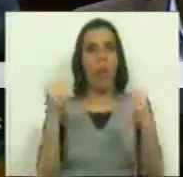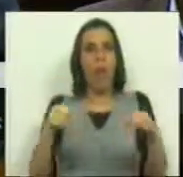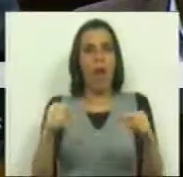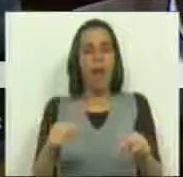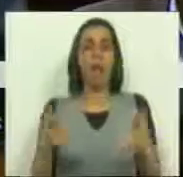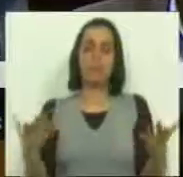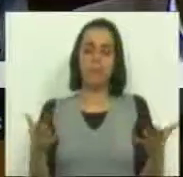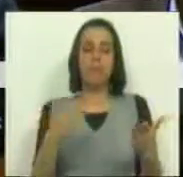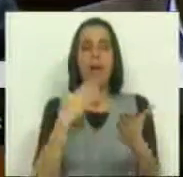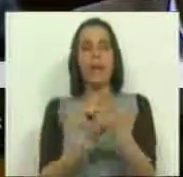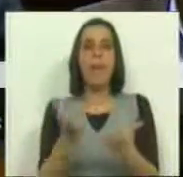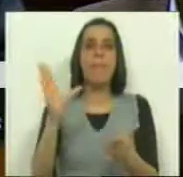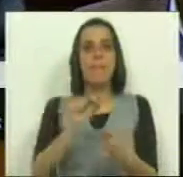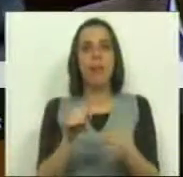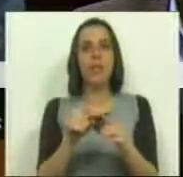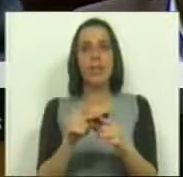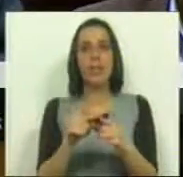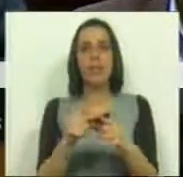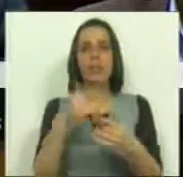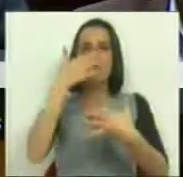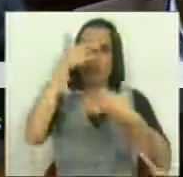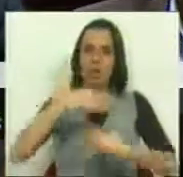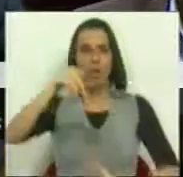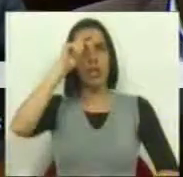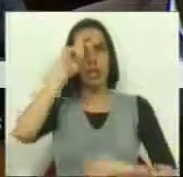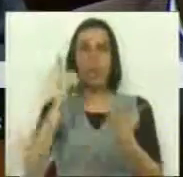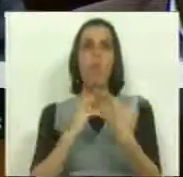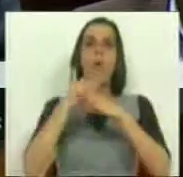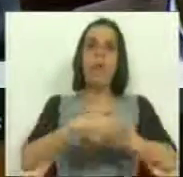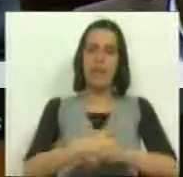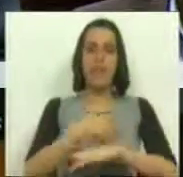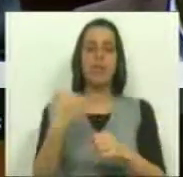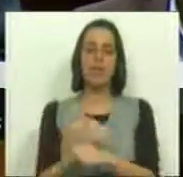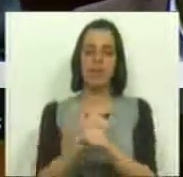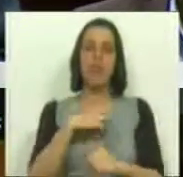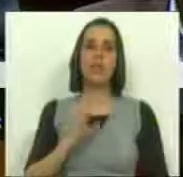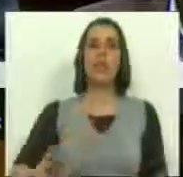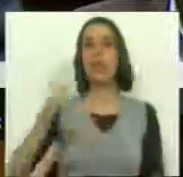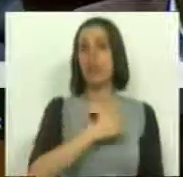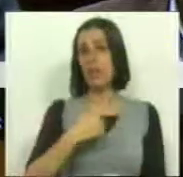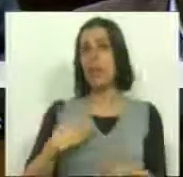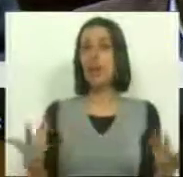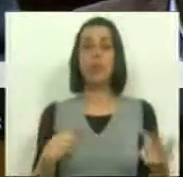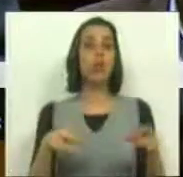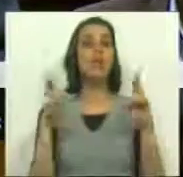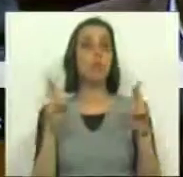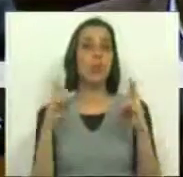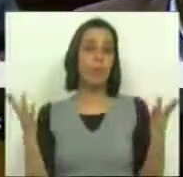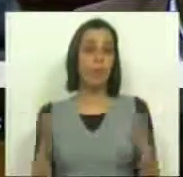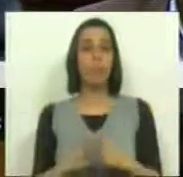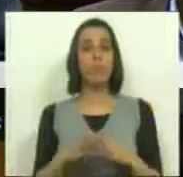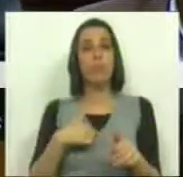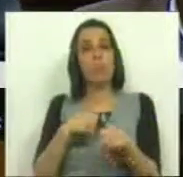e para aumentar e dignificar o acesso ao Serviço Nacional de Saúde. Esperamos